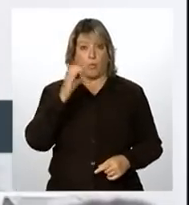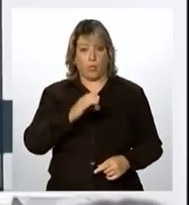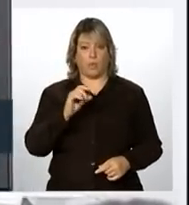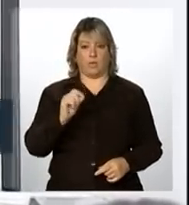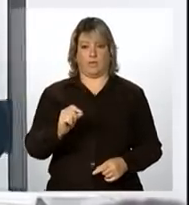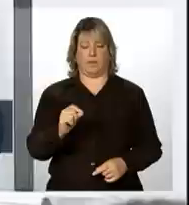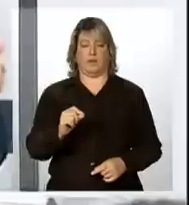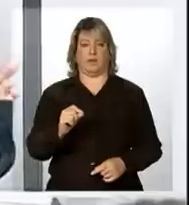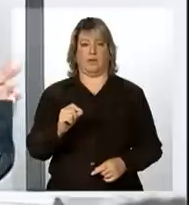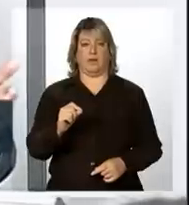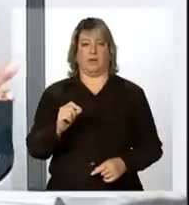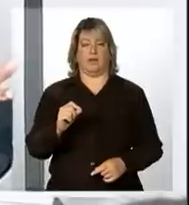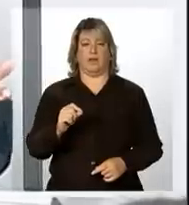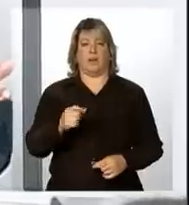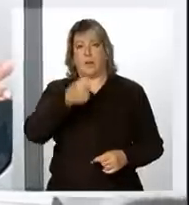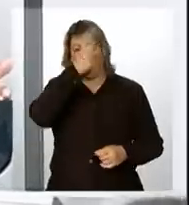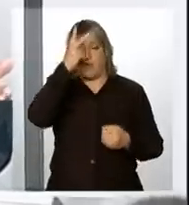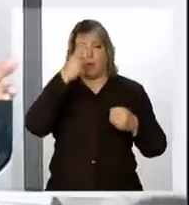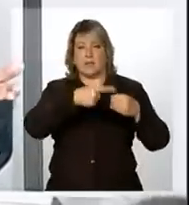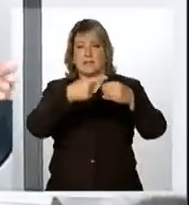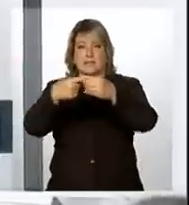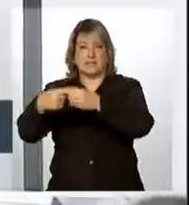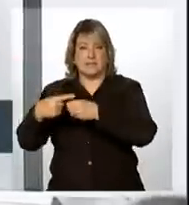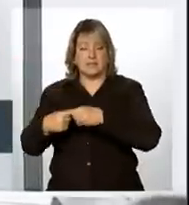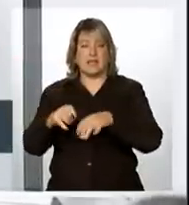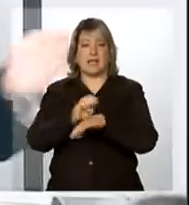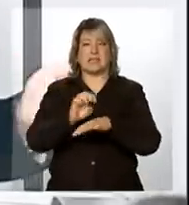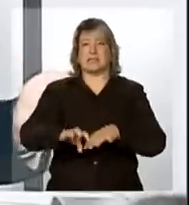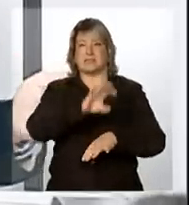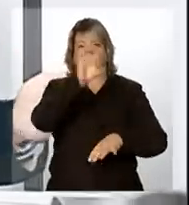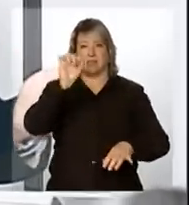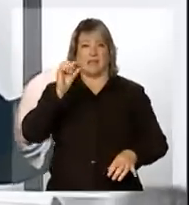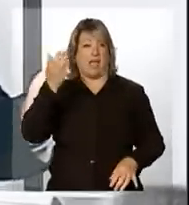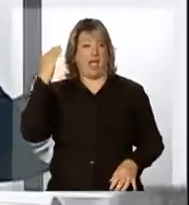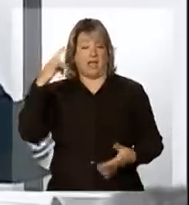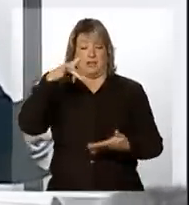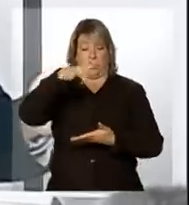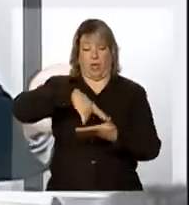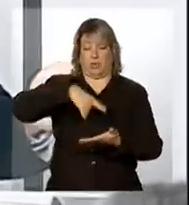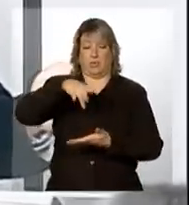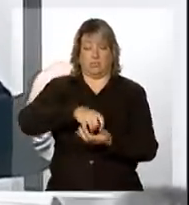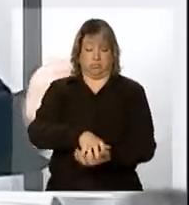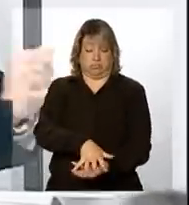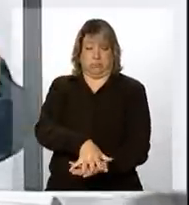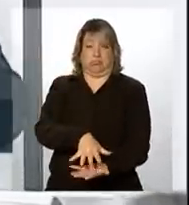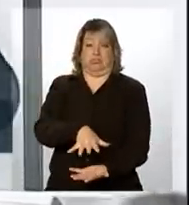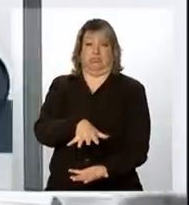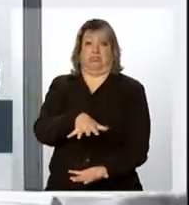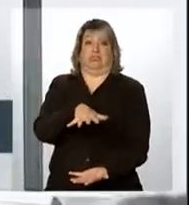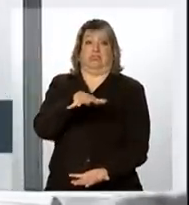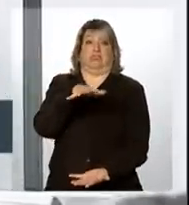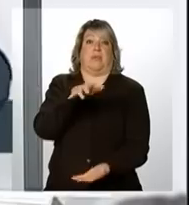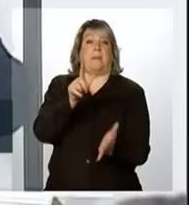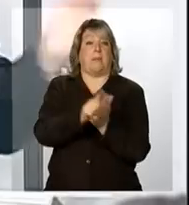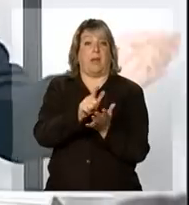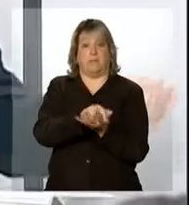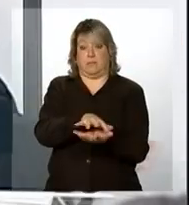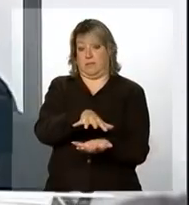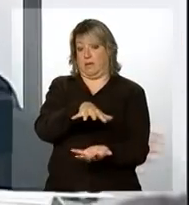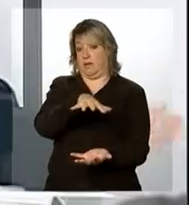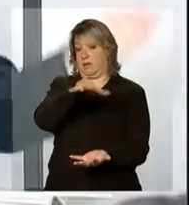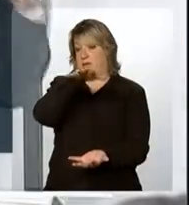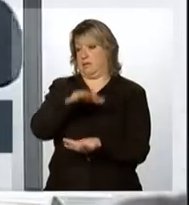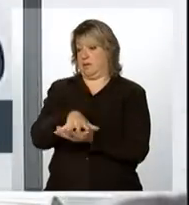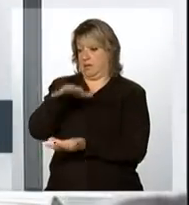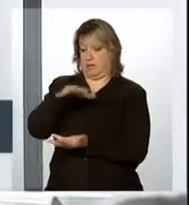municípios e de estados brasileiros, que era um inferno de documento, que eram papéis para lá e para